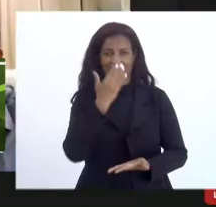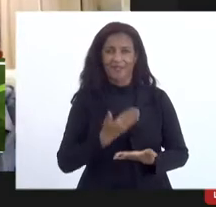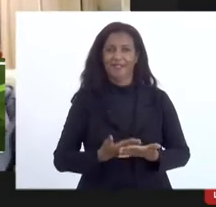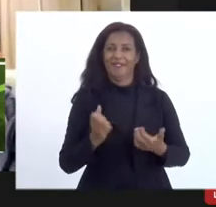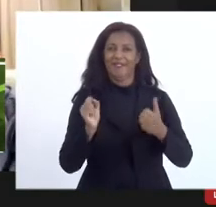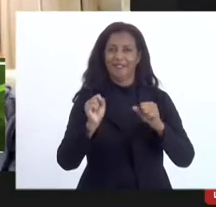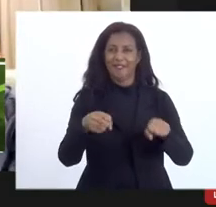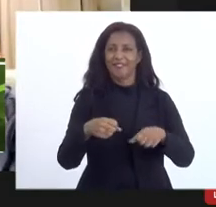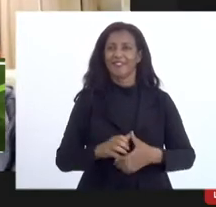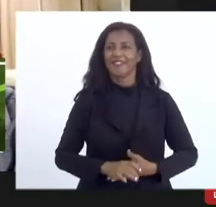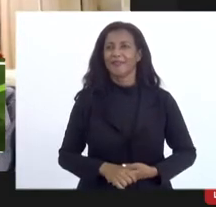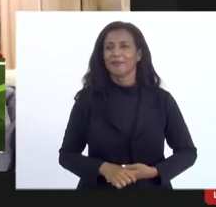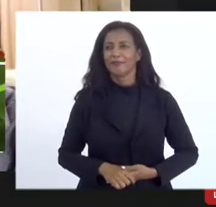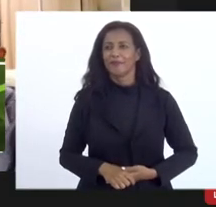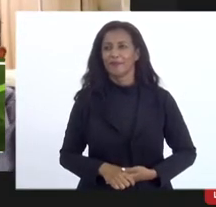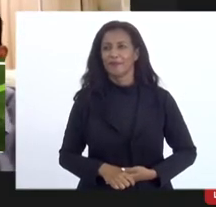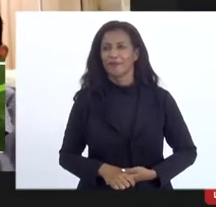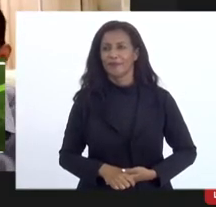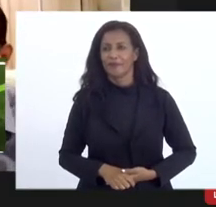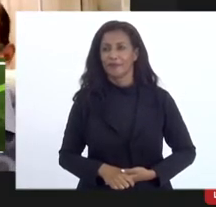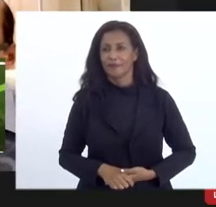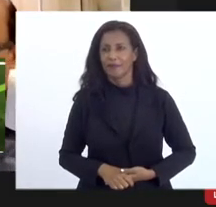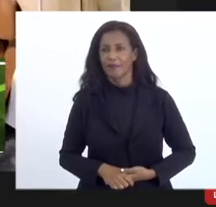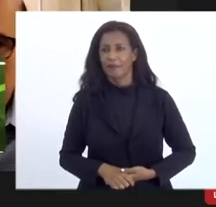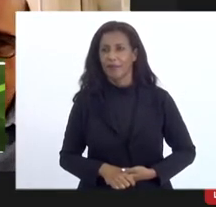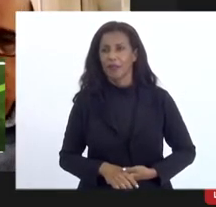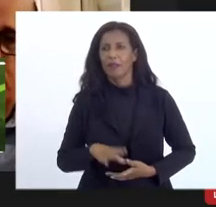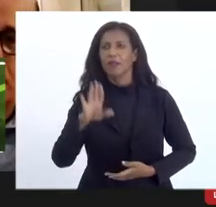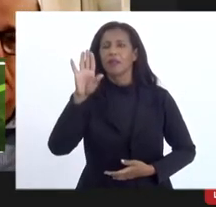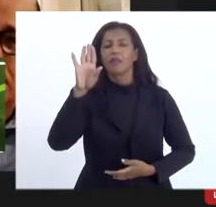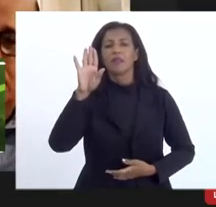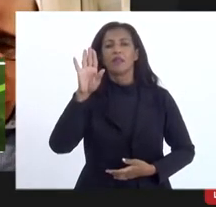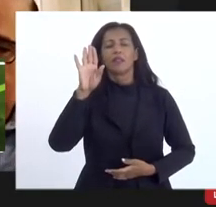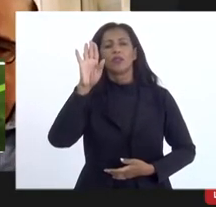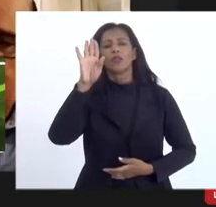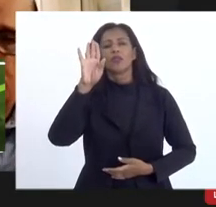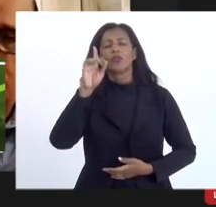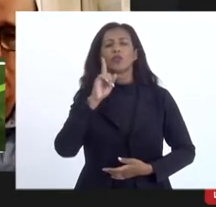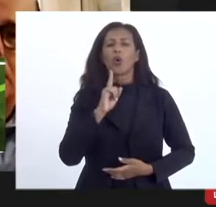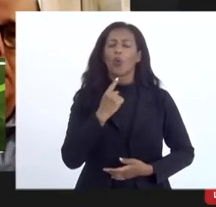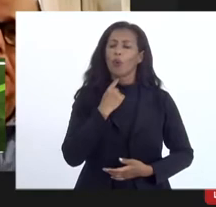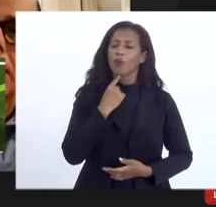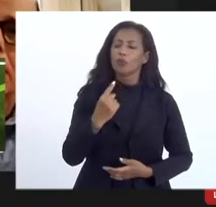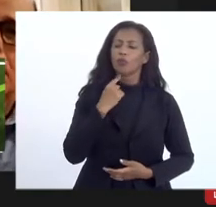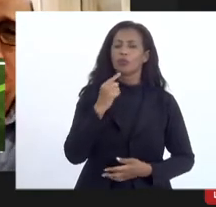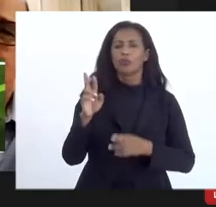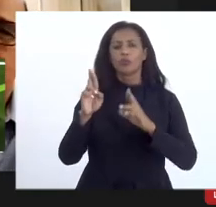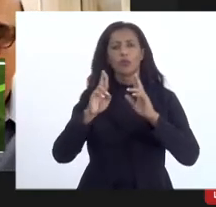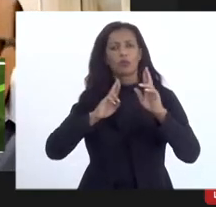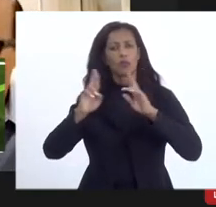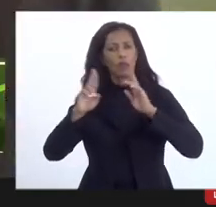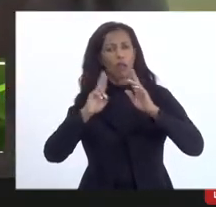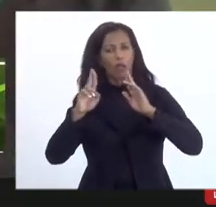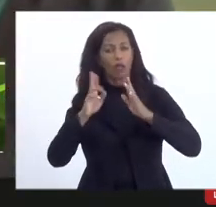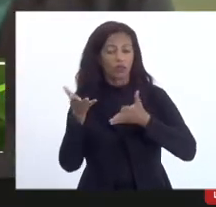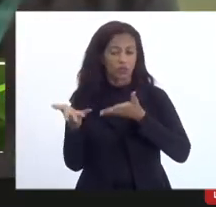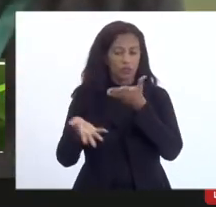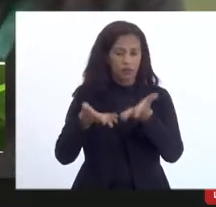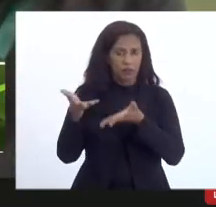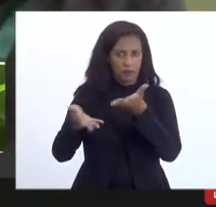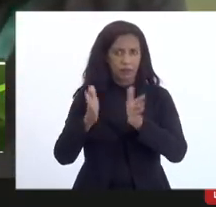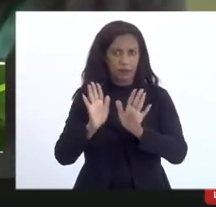não a ideia também Eduardo eu só tenho uma dúvida em relação talvez a gente vá tratar ainda